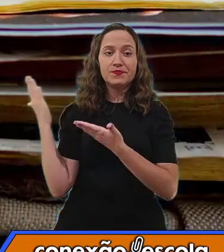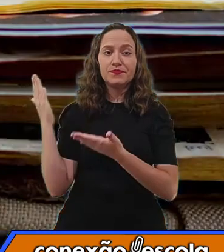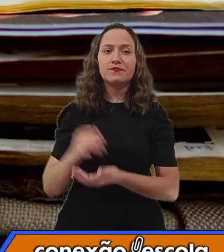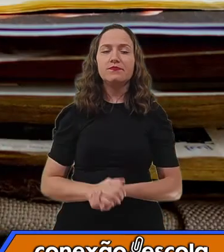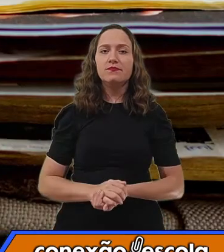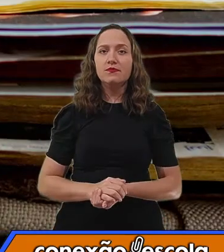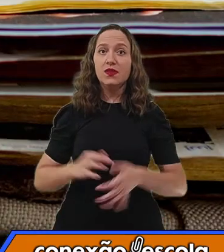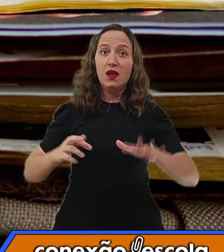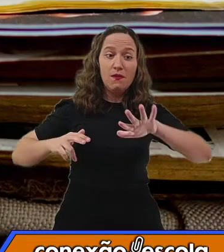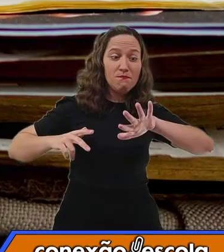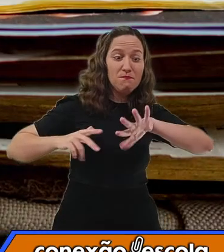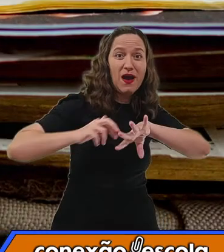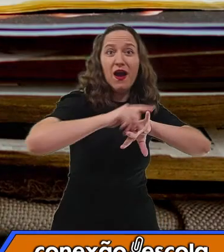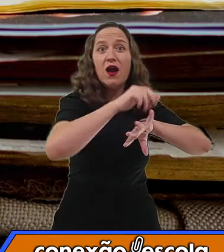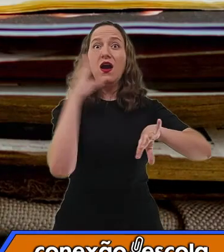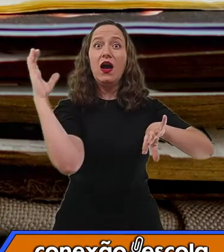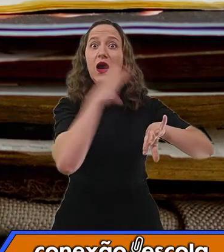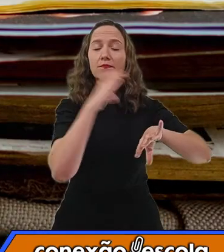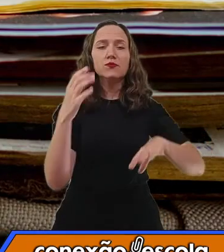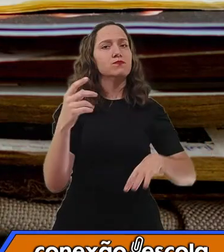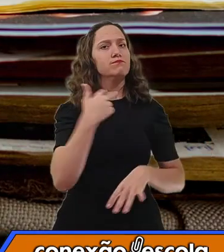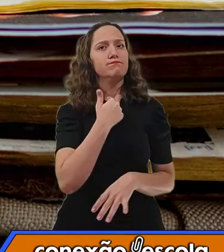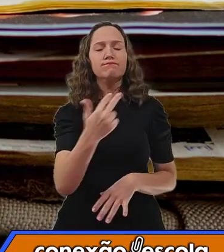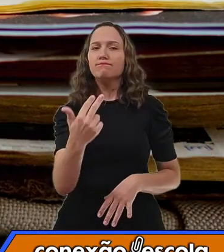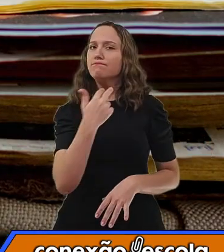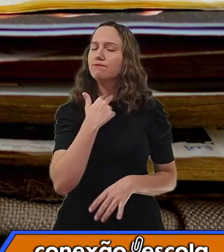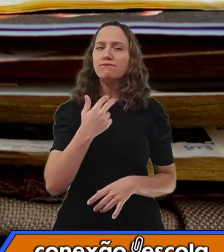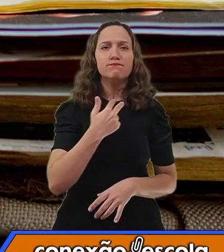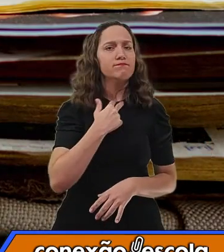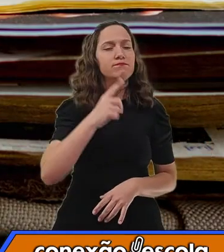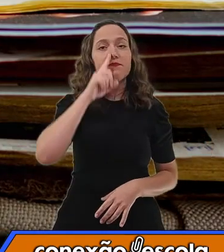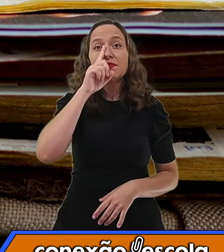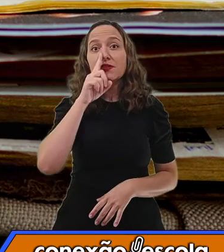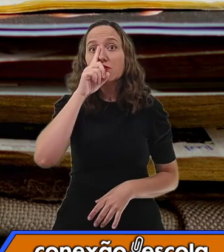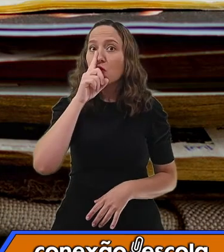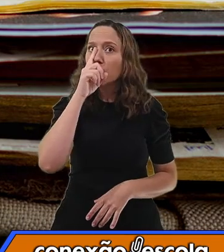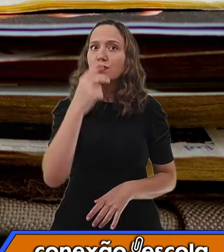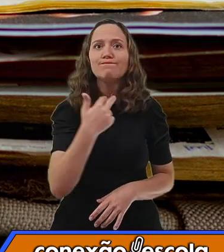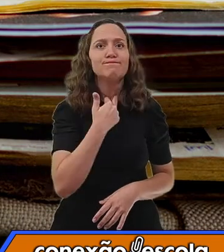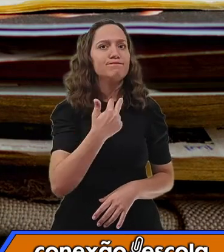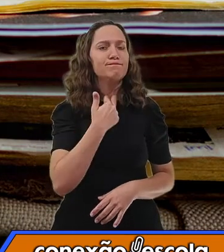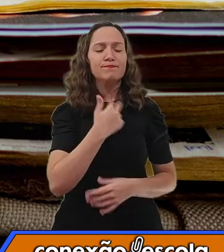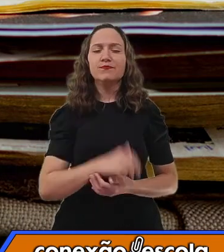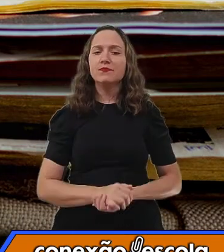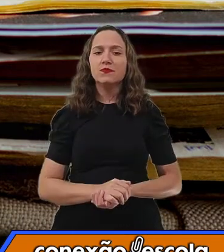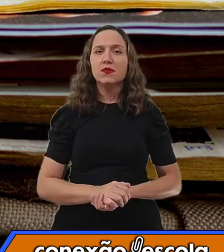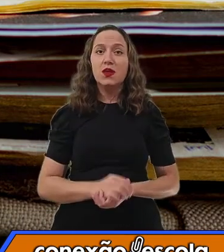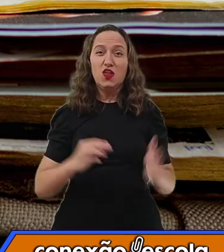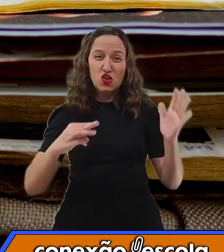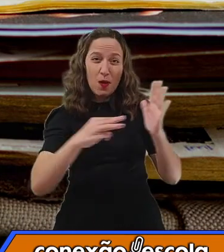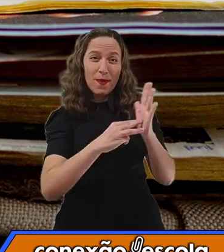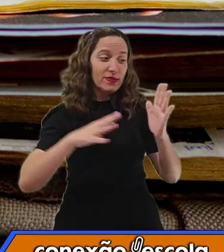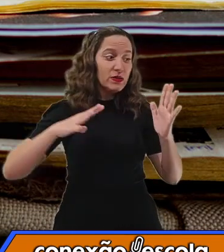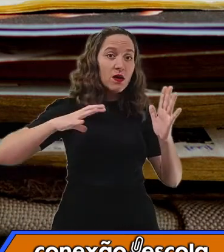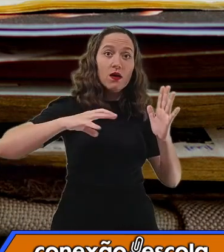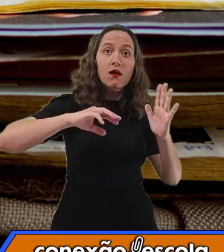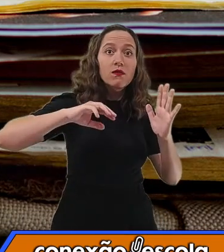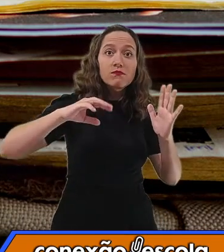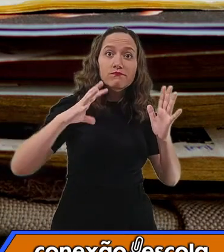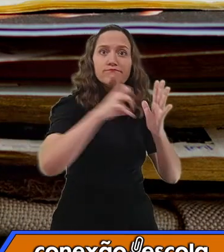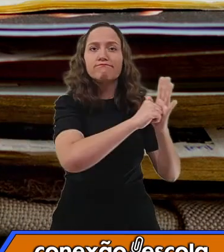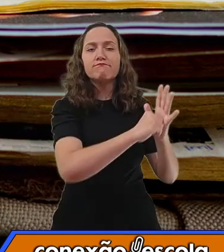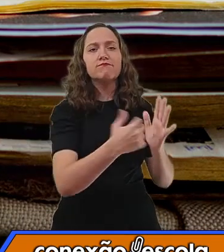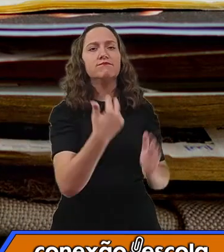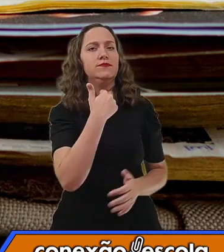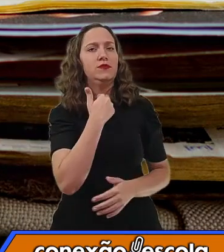corra nas escadas, é perigoso, não corra, tá? Não mexa na tomada, certo?